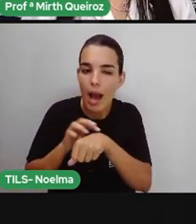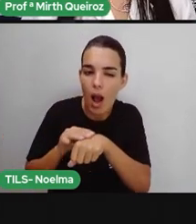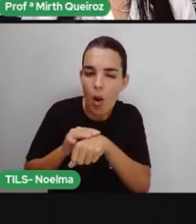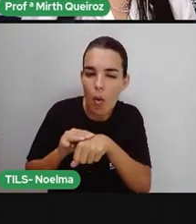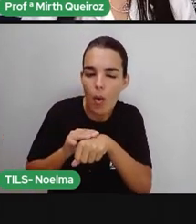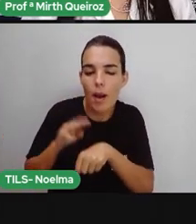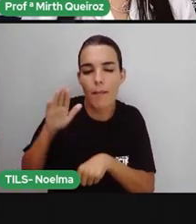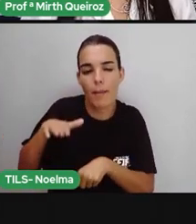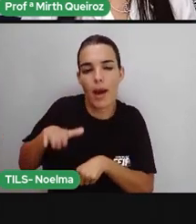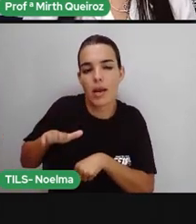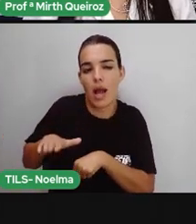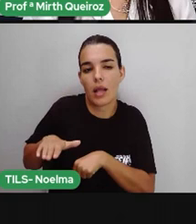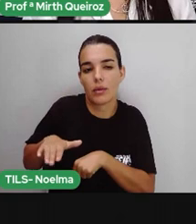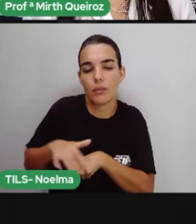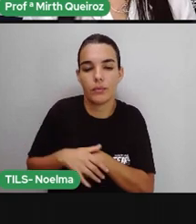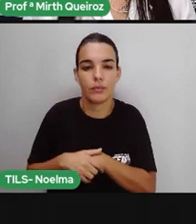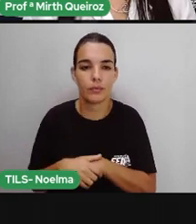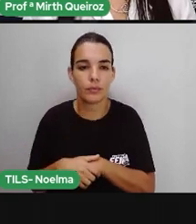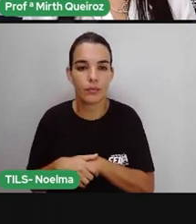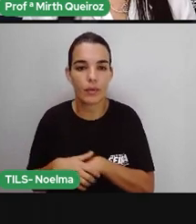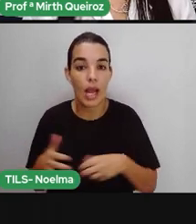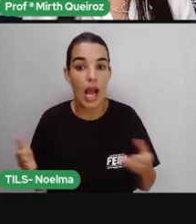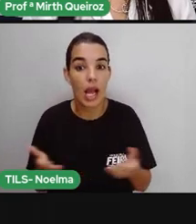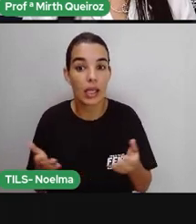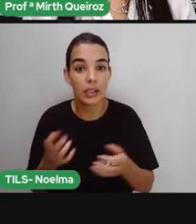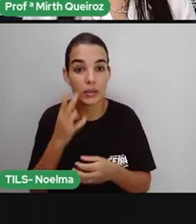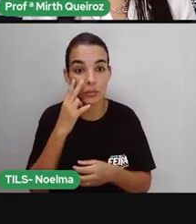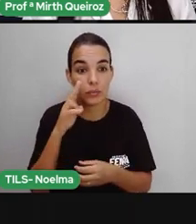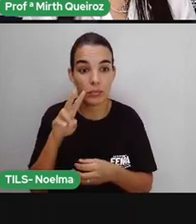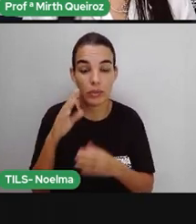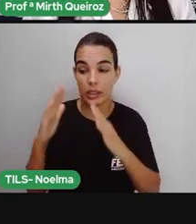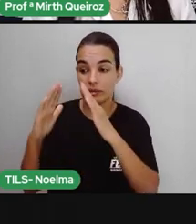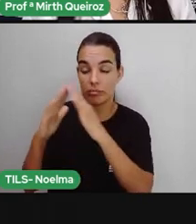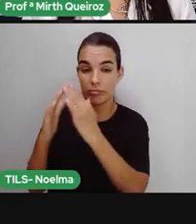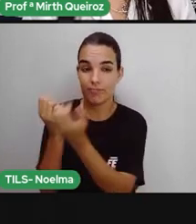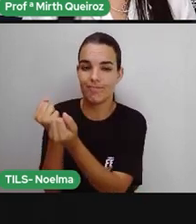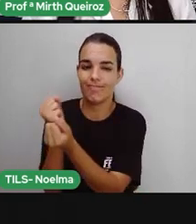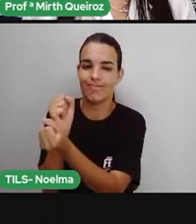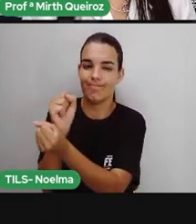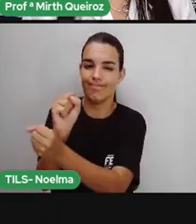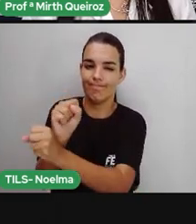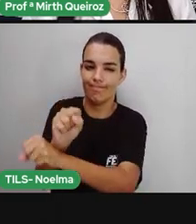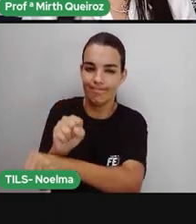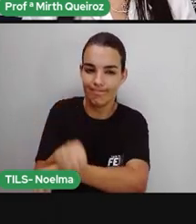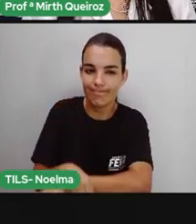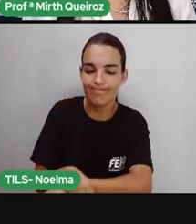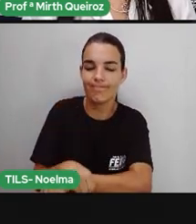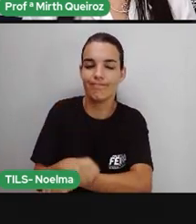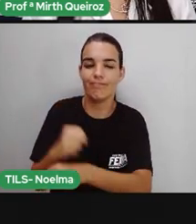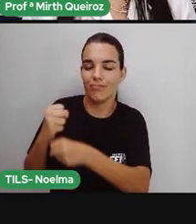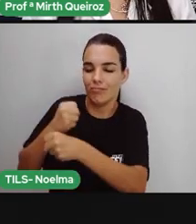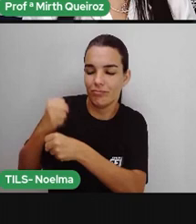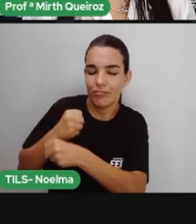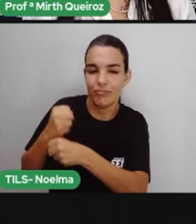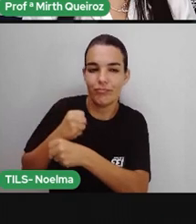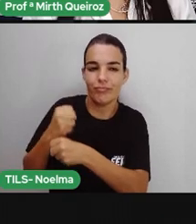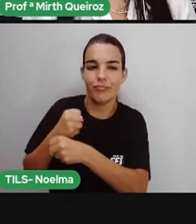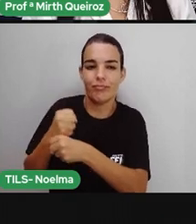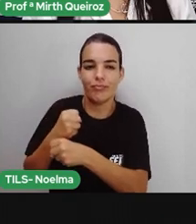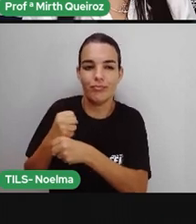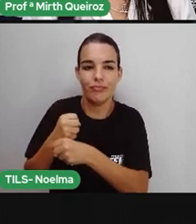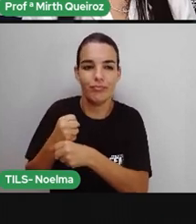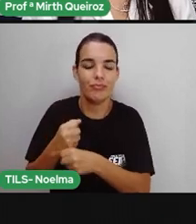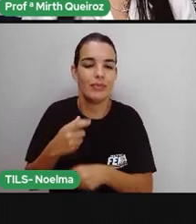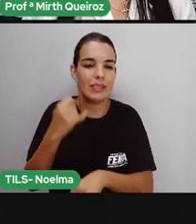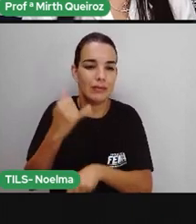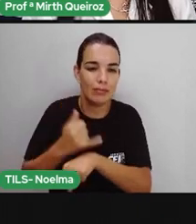As senzalas, que eram as construções em um comprido telheiro, né? Feito de alvenaria, de tijolos ou pau